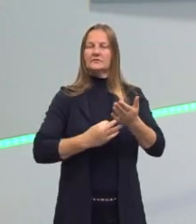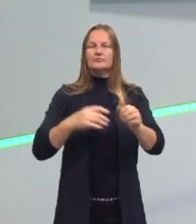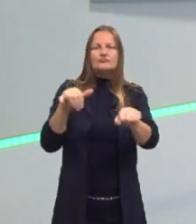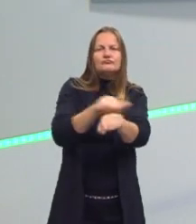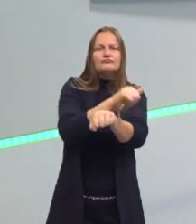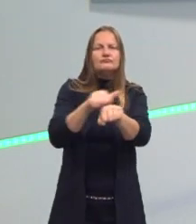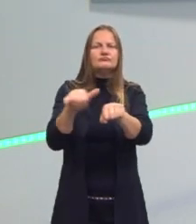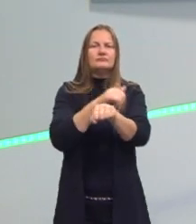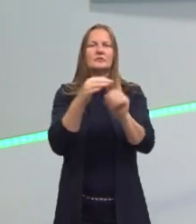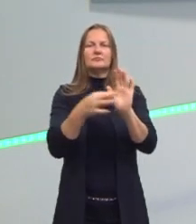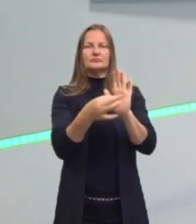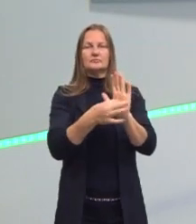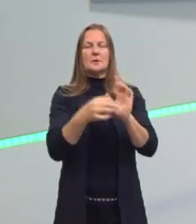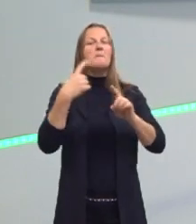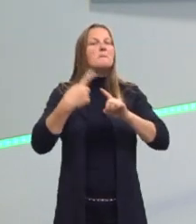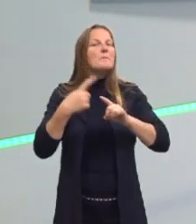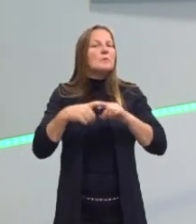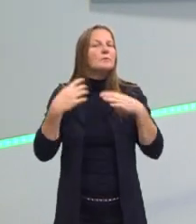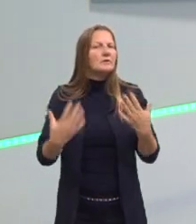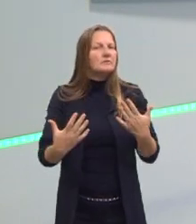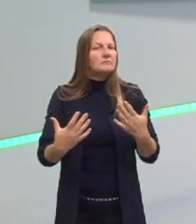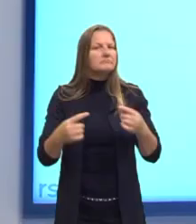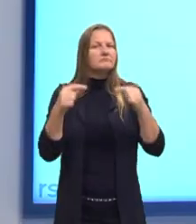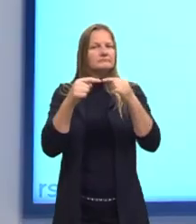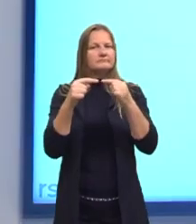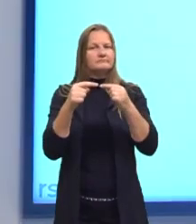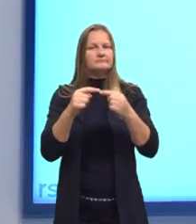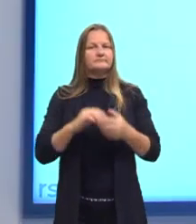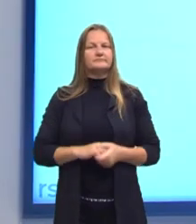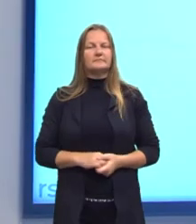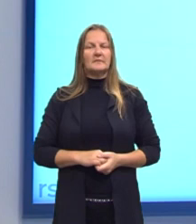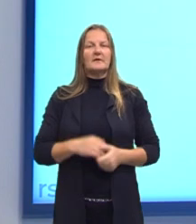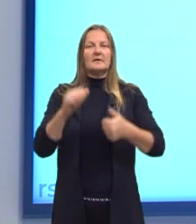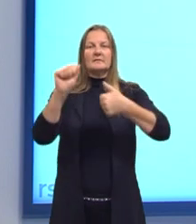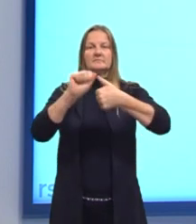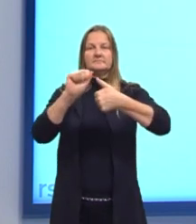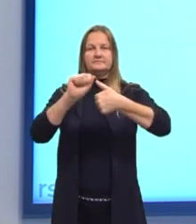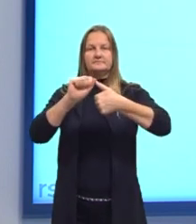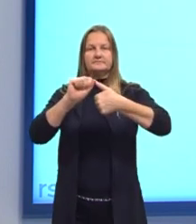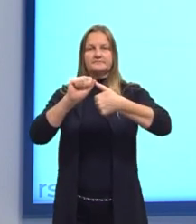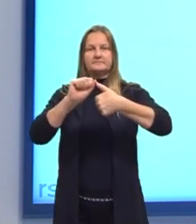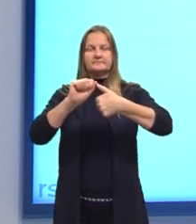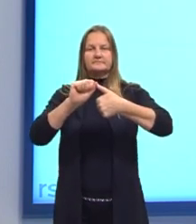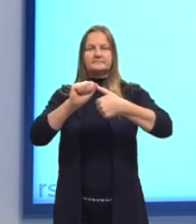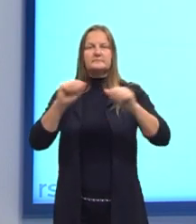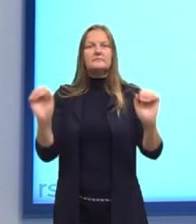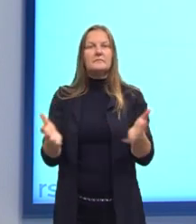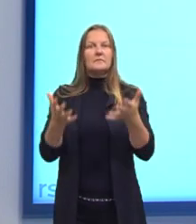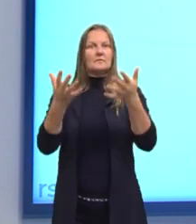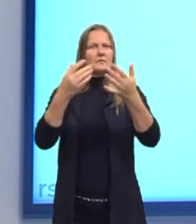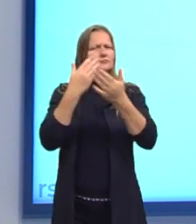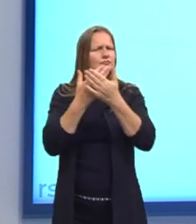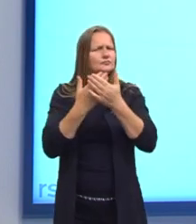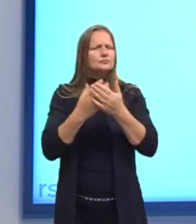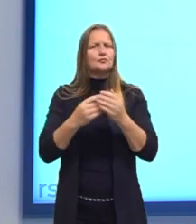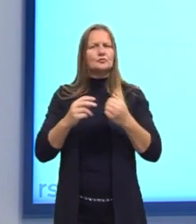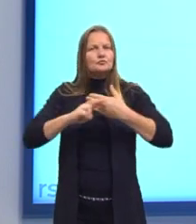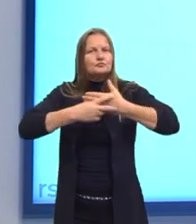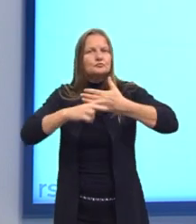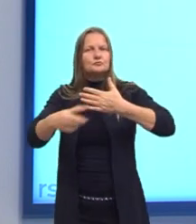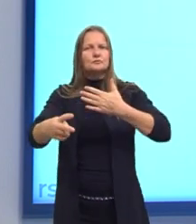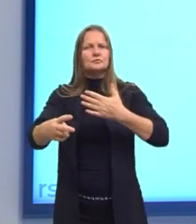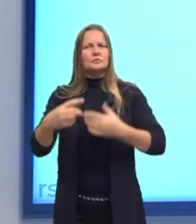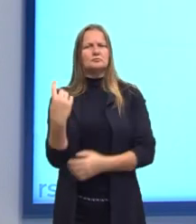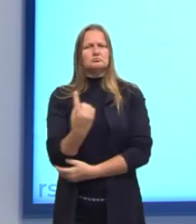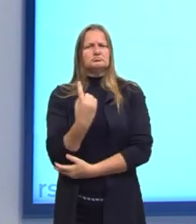estratégia argumentativa? Com qual finalidade? Letra A. Promover o estudo sobre as consequências da